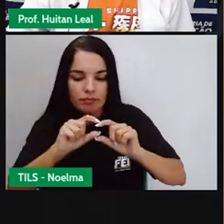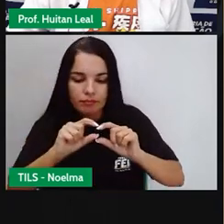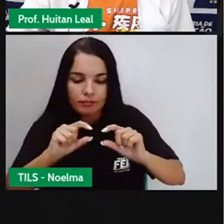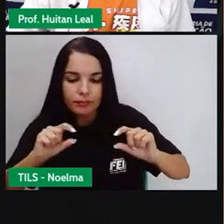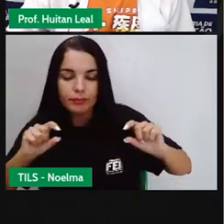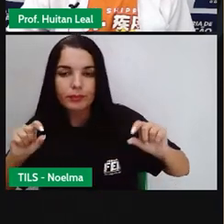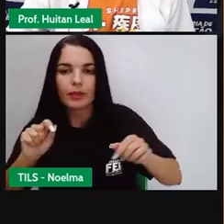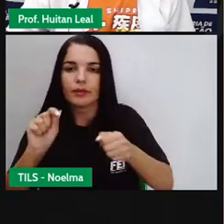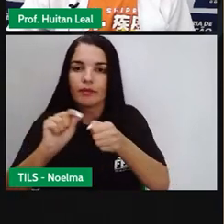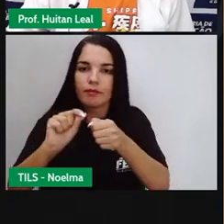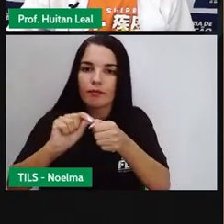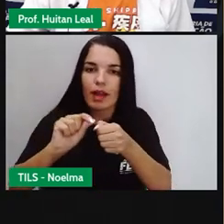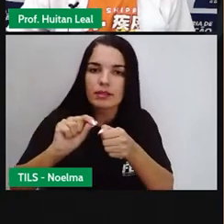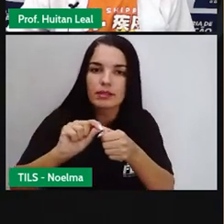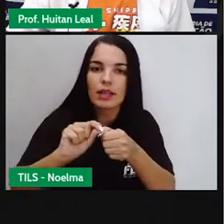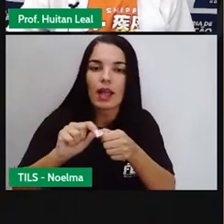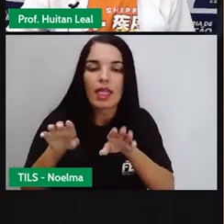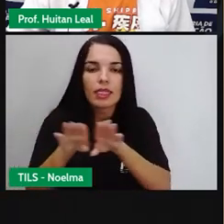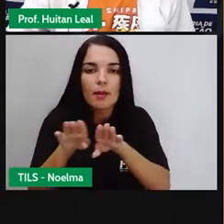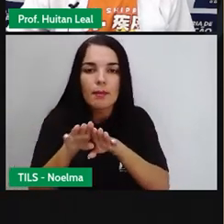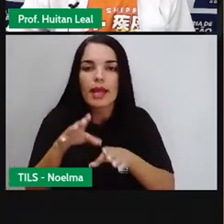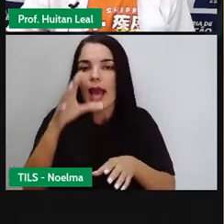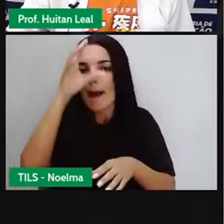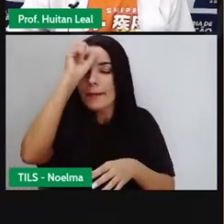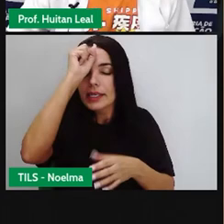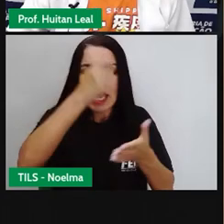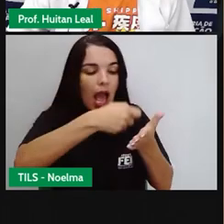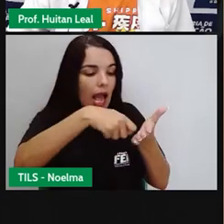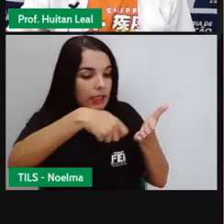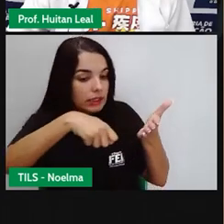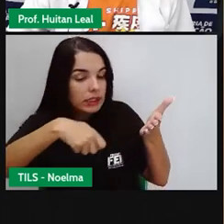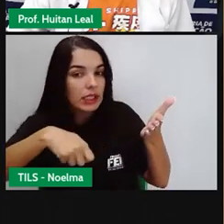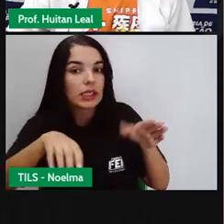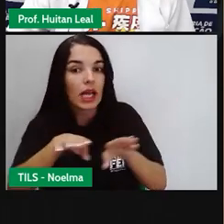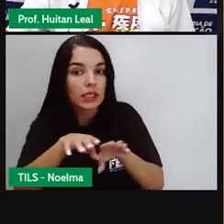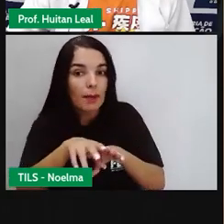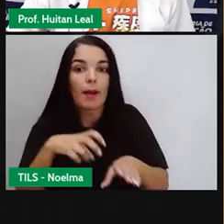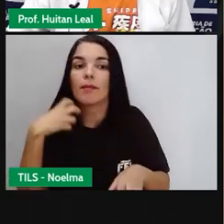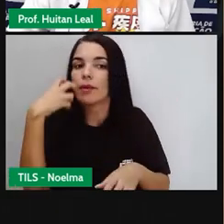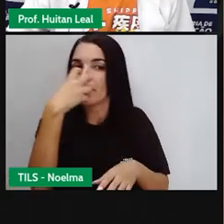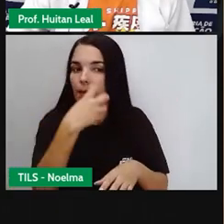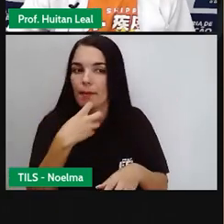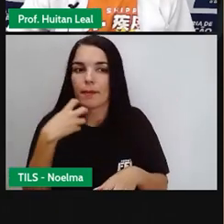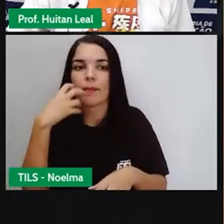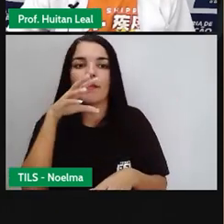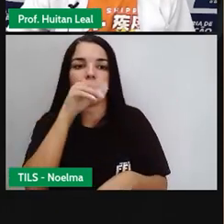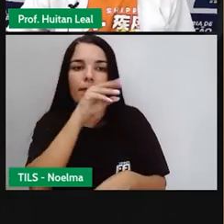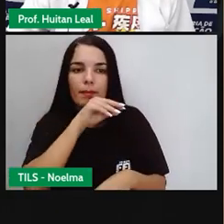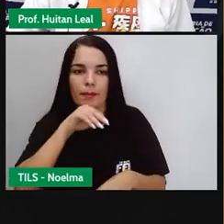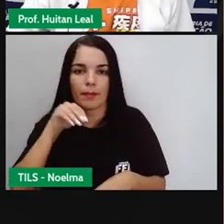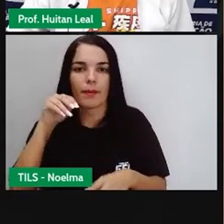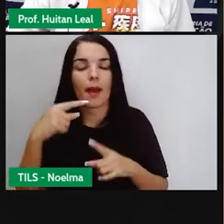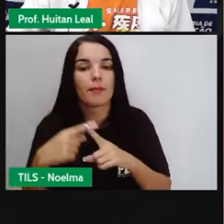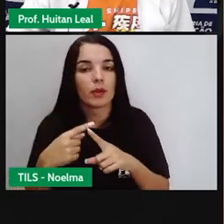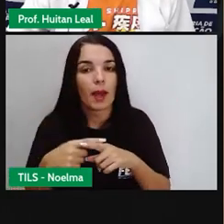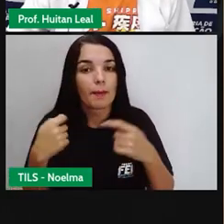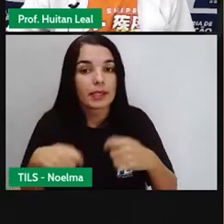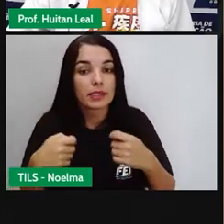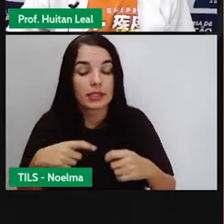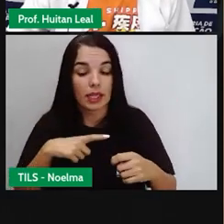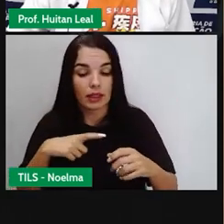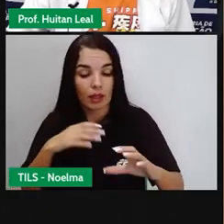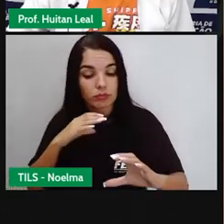falas, tanto na escrita quanto na expressão oral, para que tenhamos